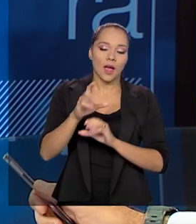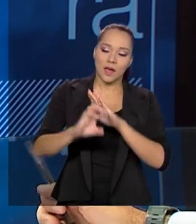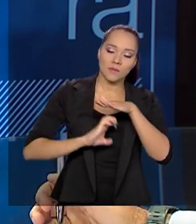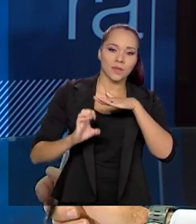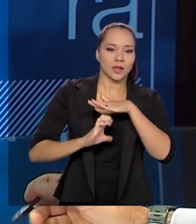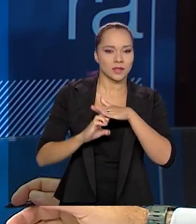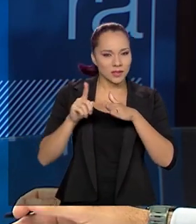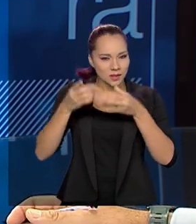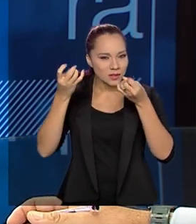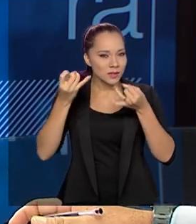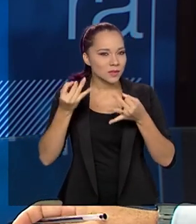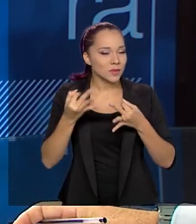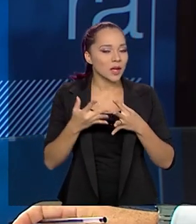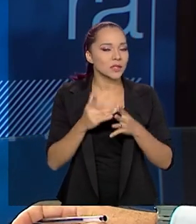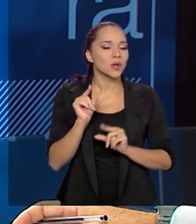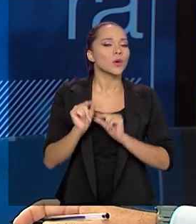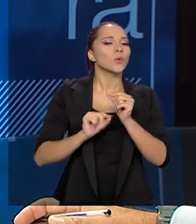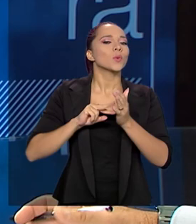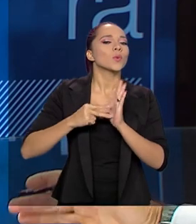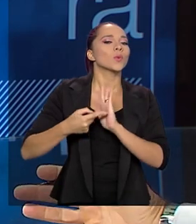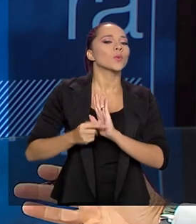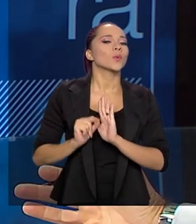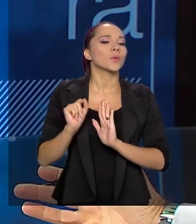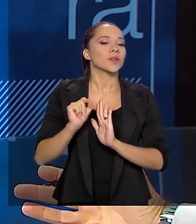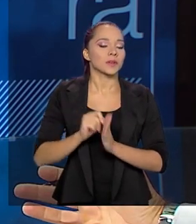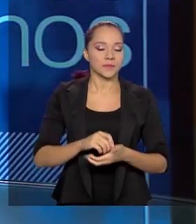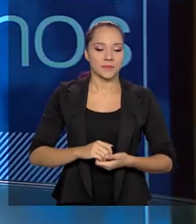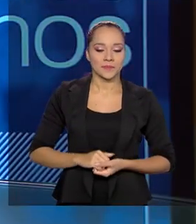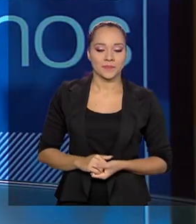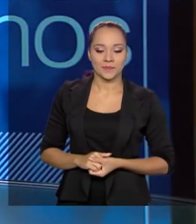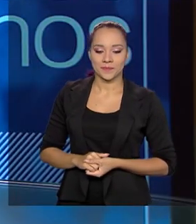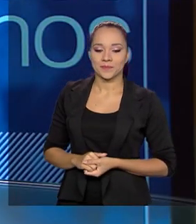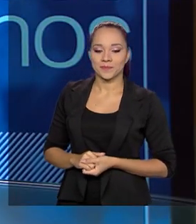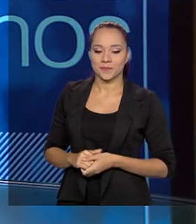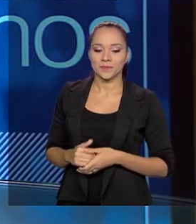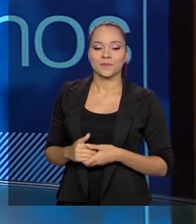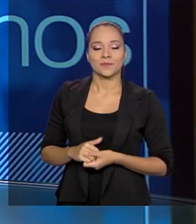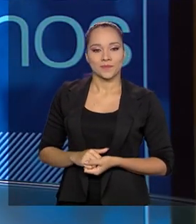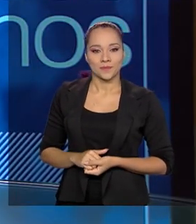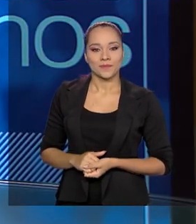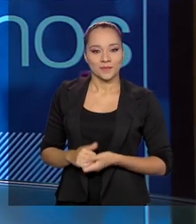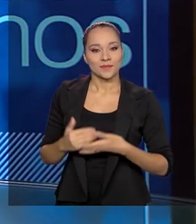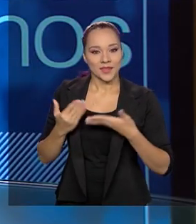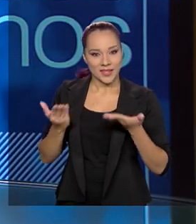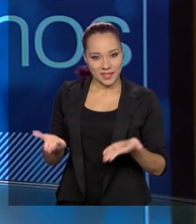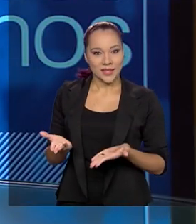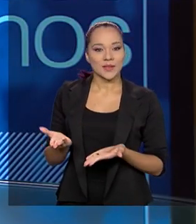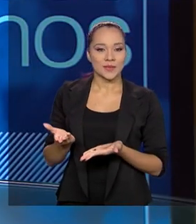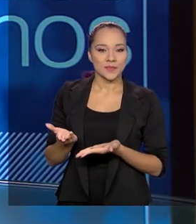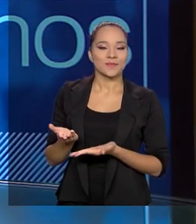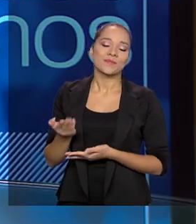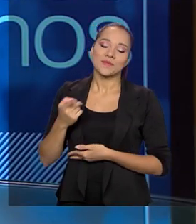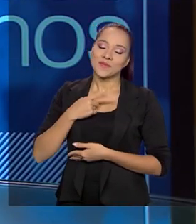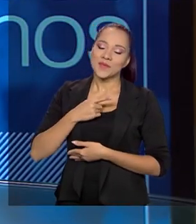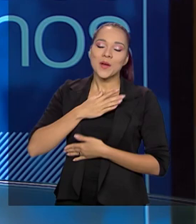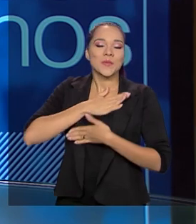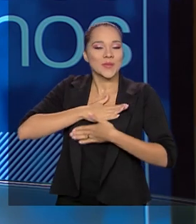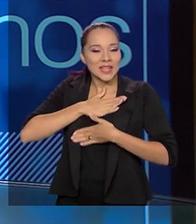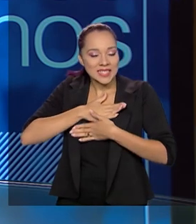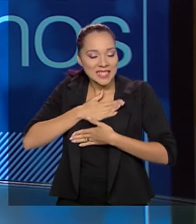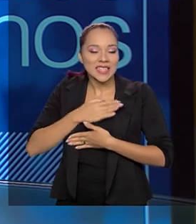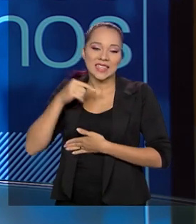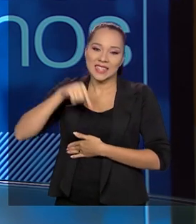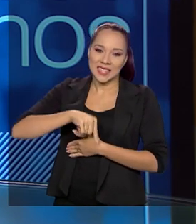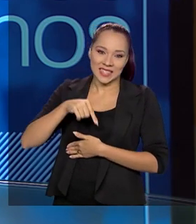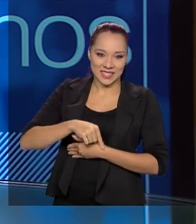que o senhor comentasse o que isso significa. Na realidade, Paulo, é um prazer a gente estar aqui no Brasil em